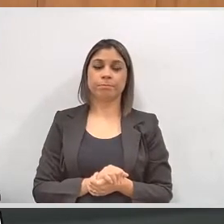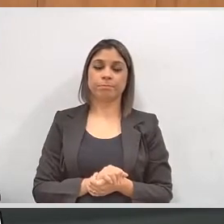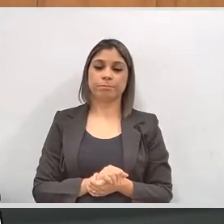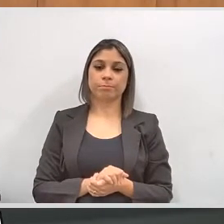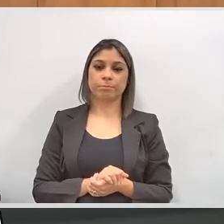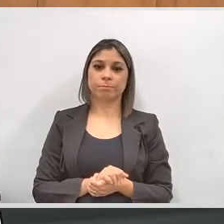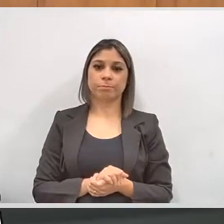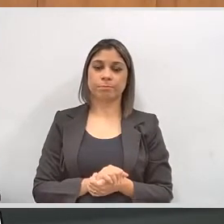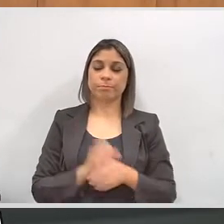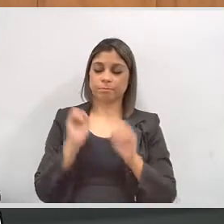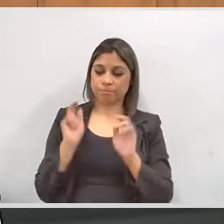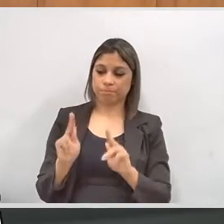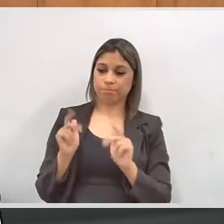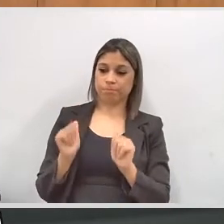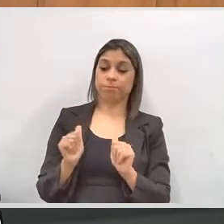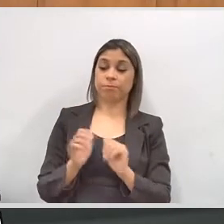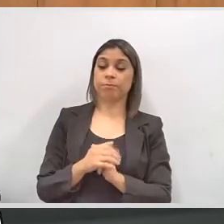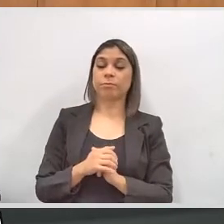Ok.